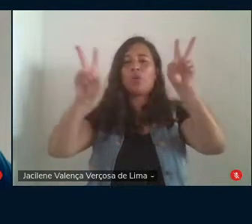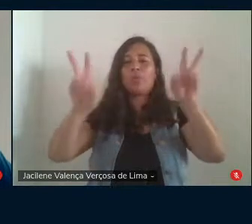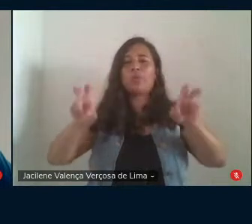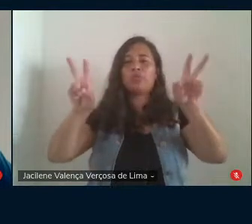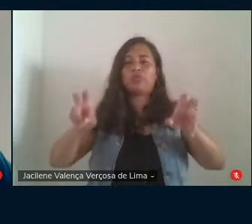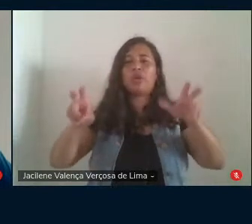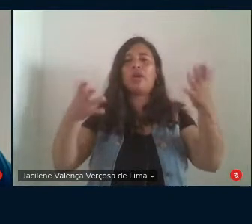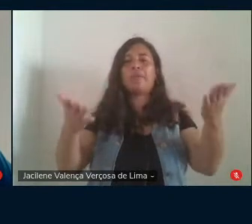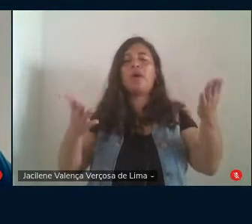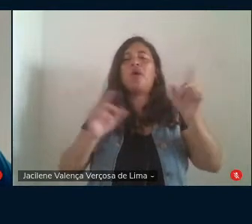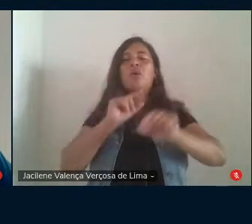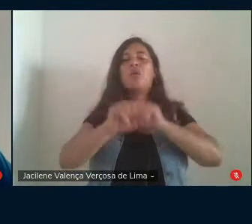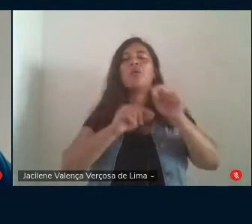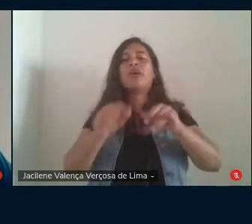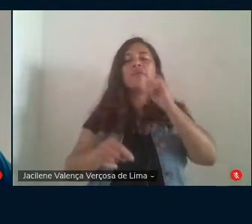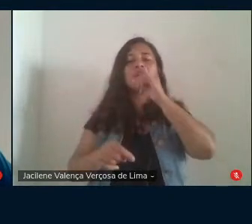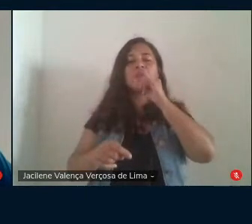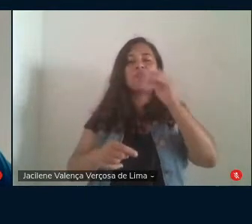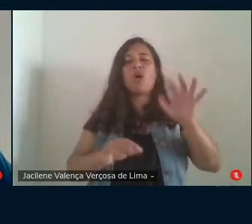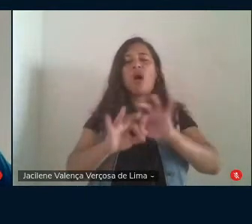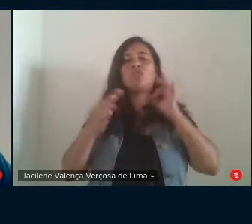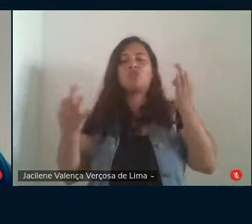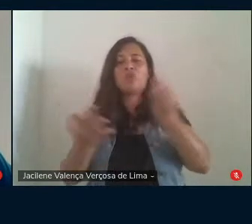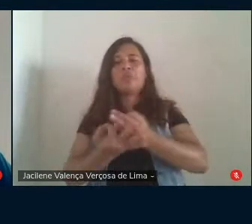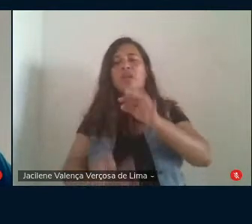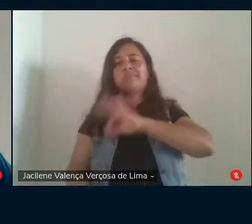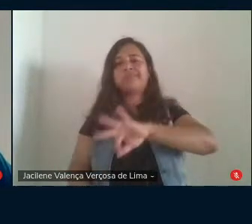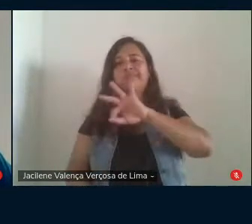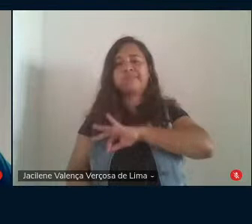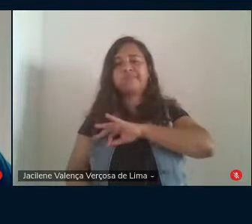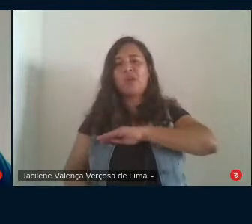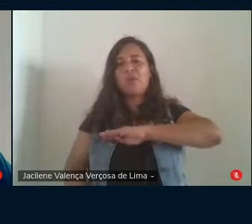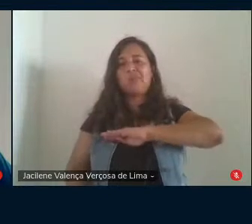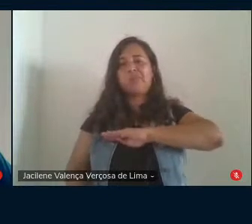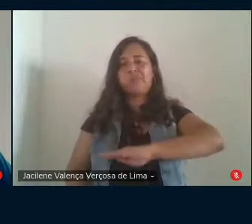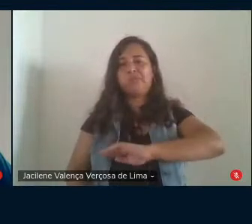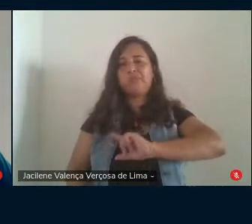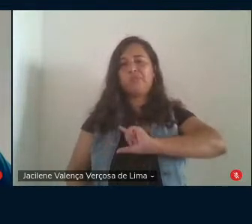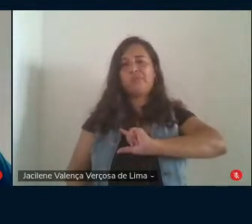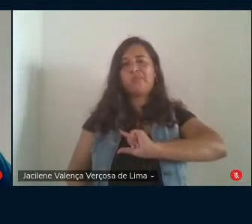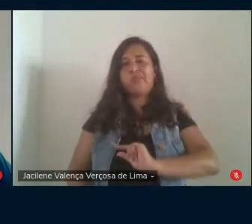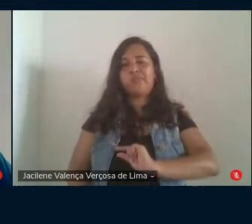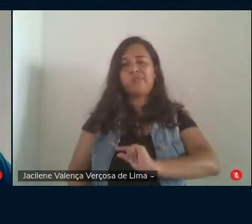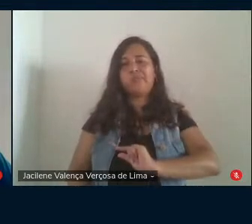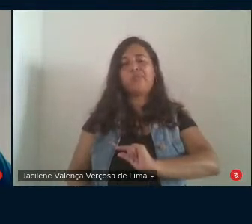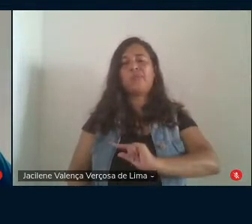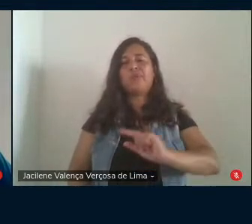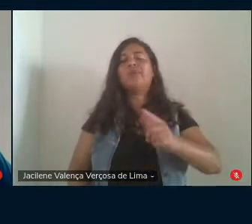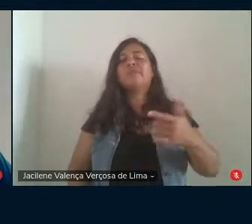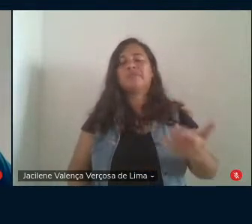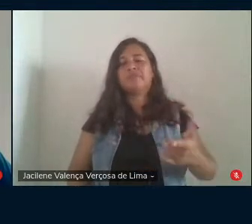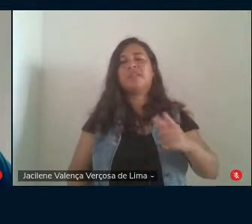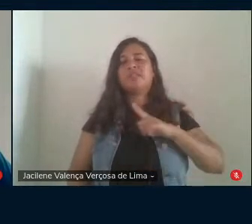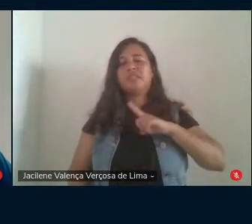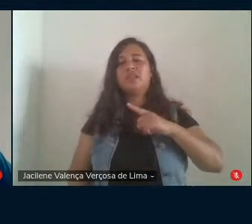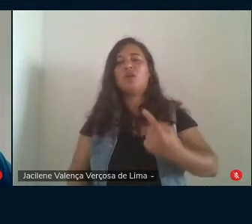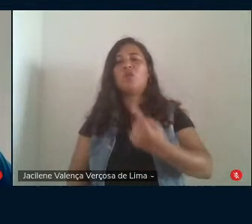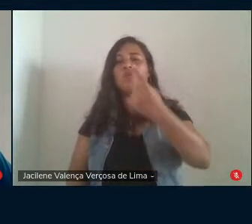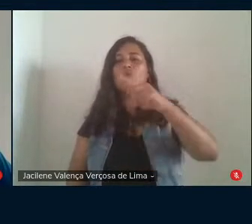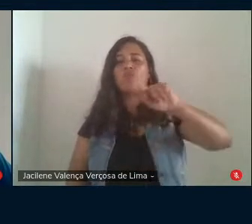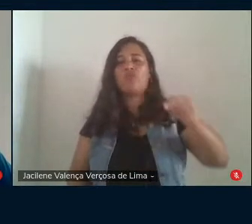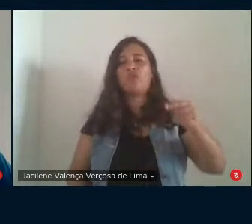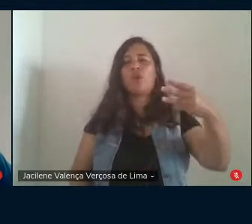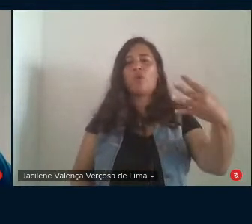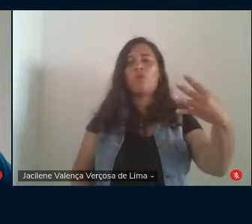enquanto as famílias de renda muito baixas registravam um recuo de 1,4% nos seus